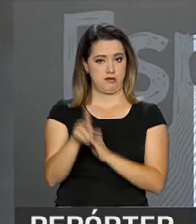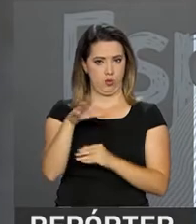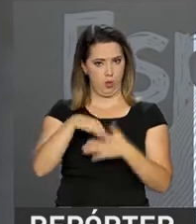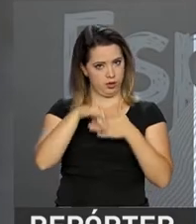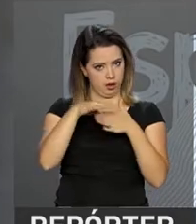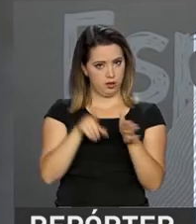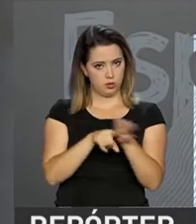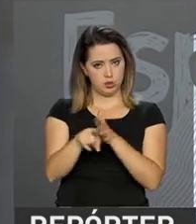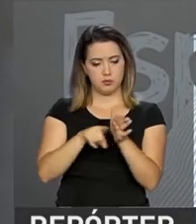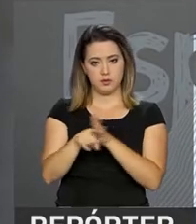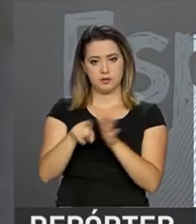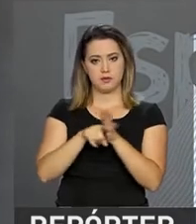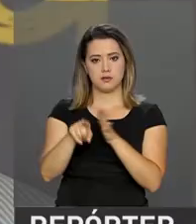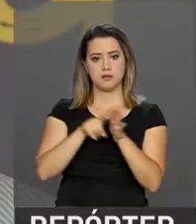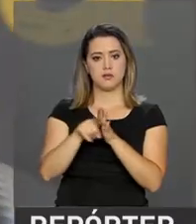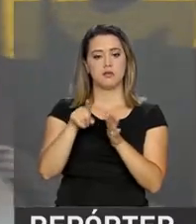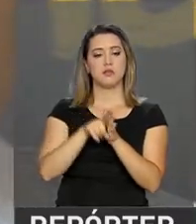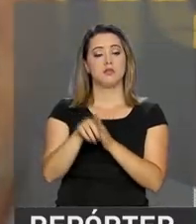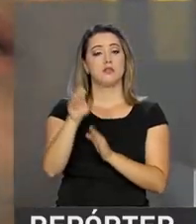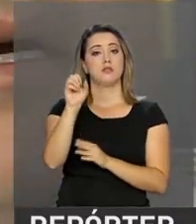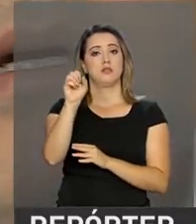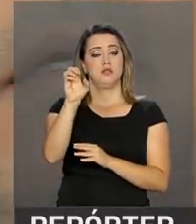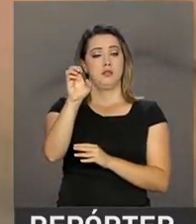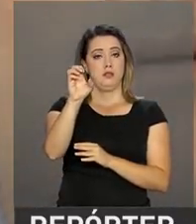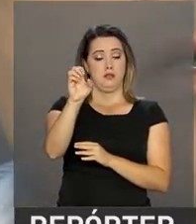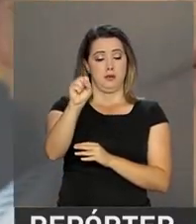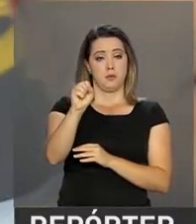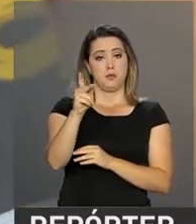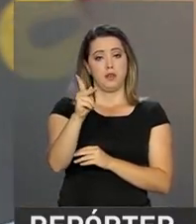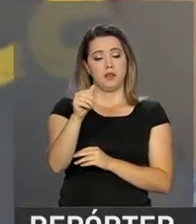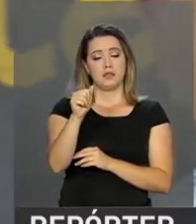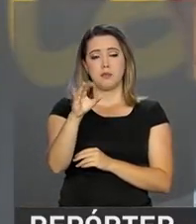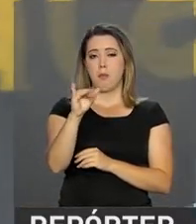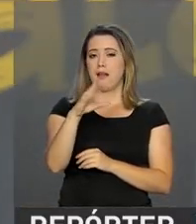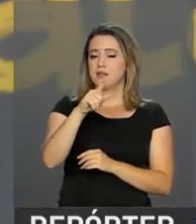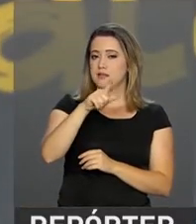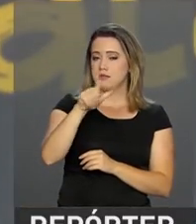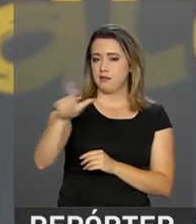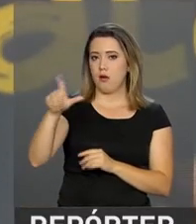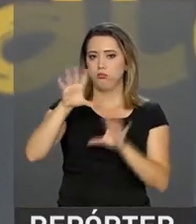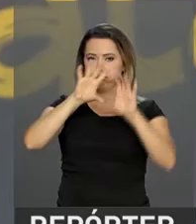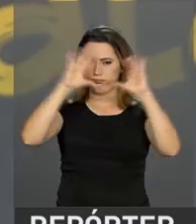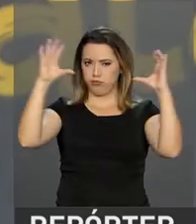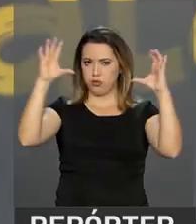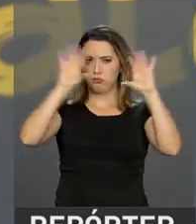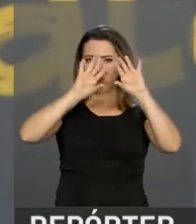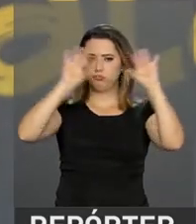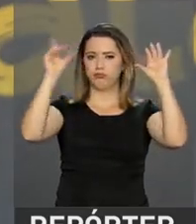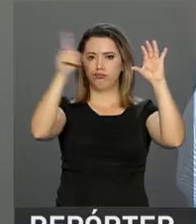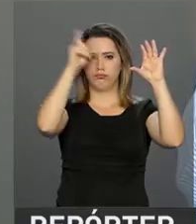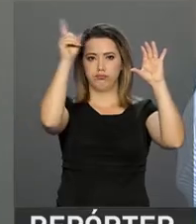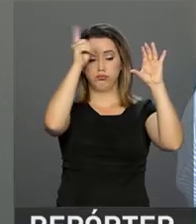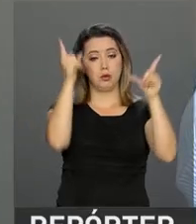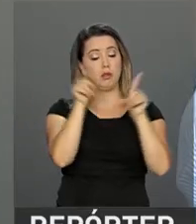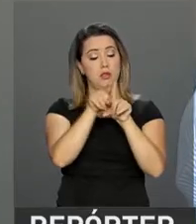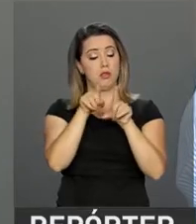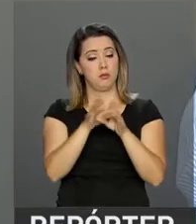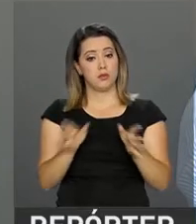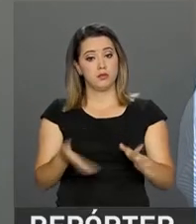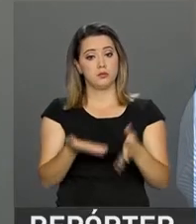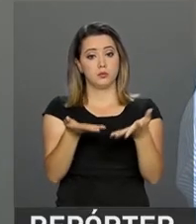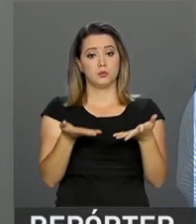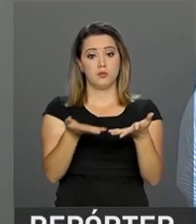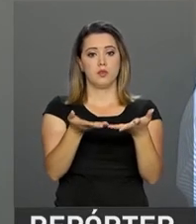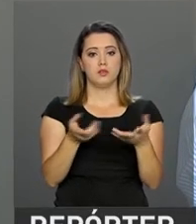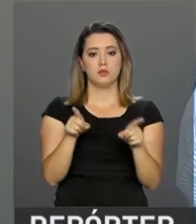inovação da Agência Espacial Brasileira, o estudo da astronomia é importante, porque além de ser um tema fascinante, também estimula